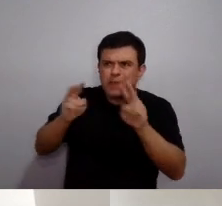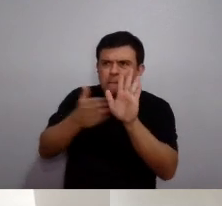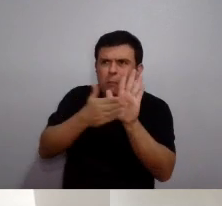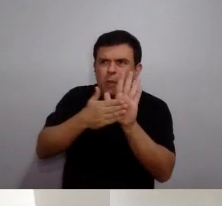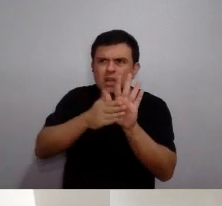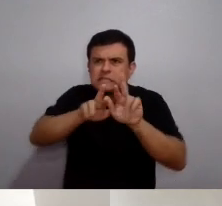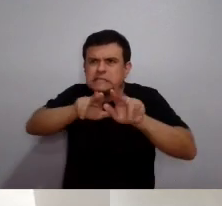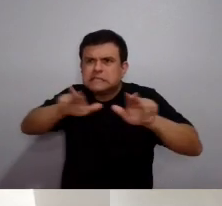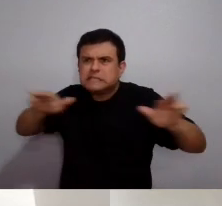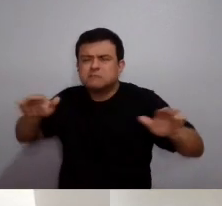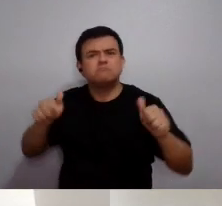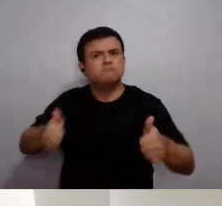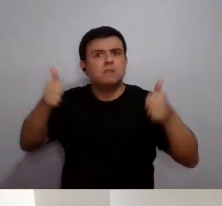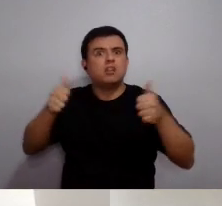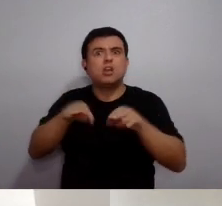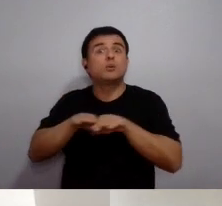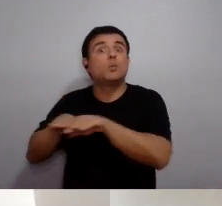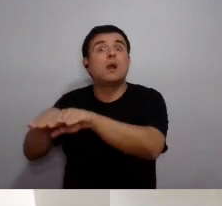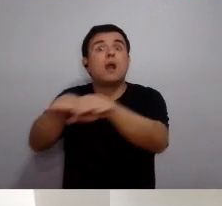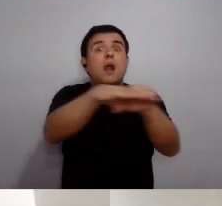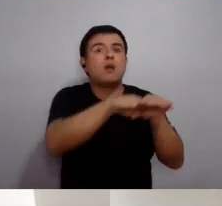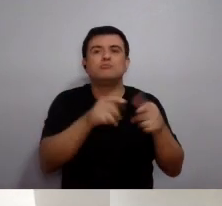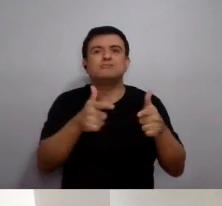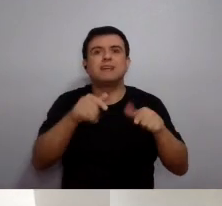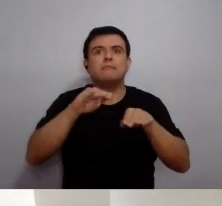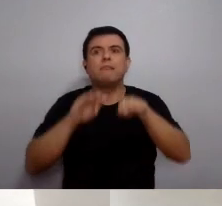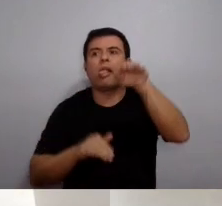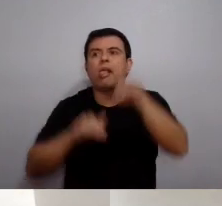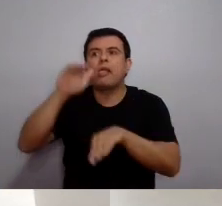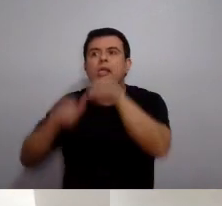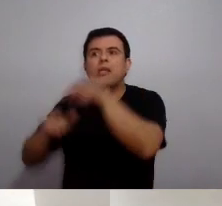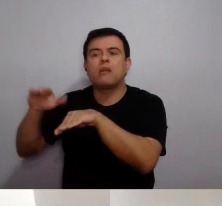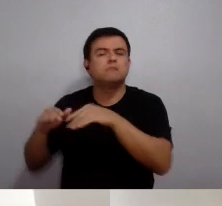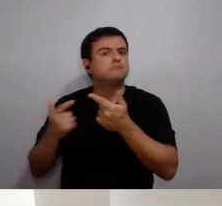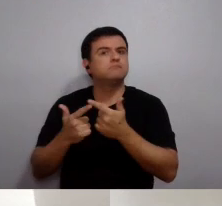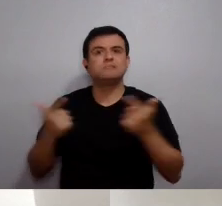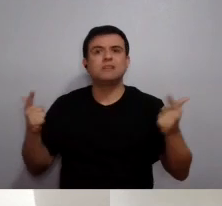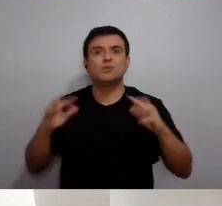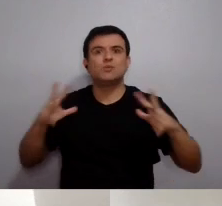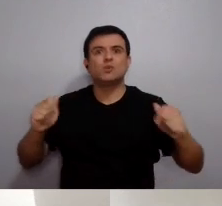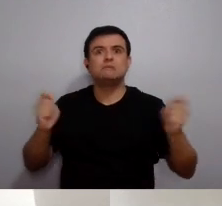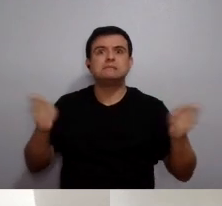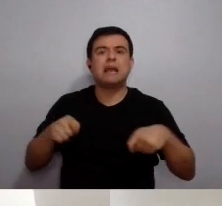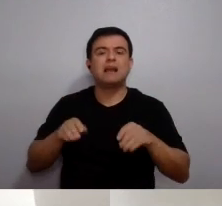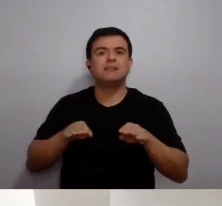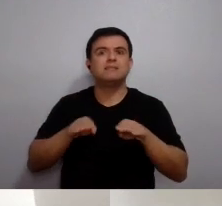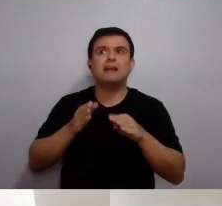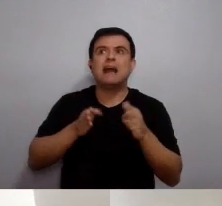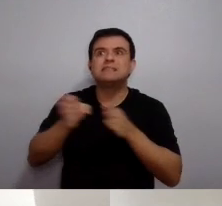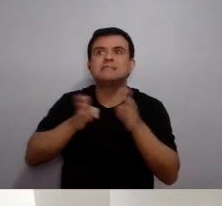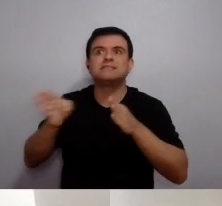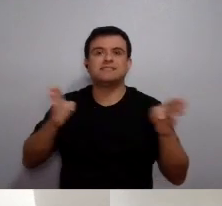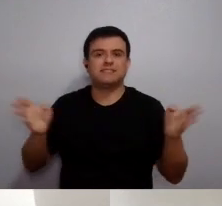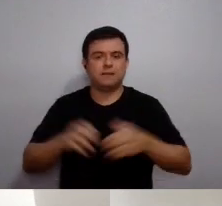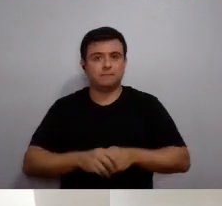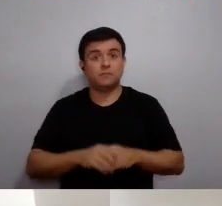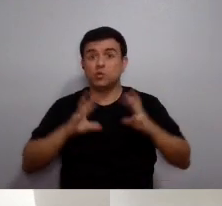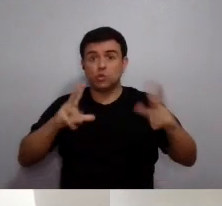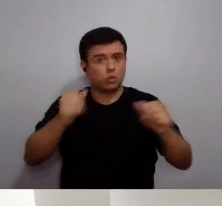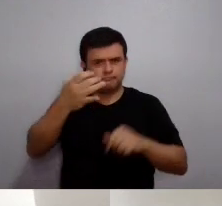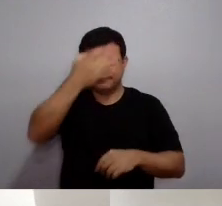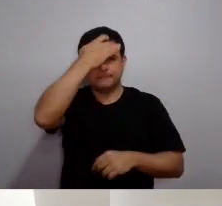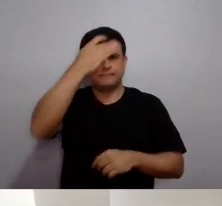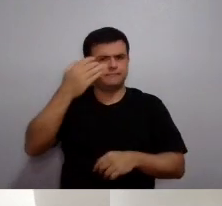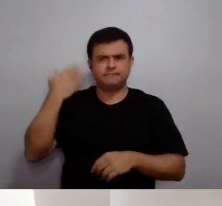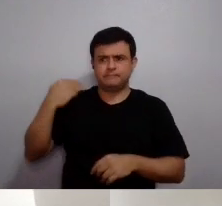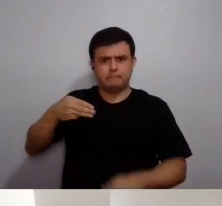mais eficiente, mais transparente para todos, e aí vai ser a mesma para todo mundo, ninguém vai ter uma desvantagem ou não em função disso, e já estão